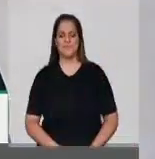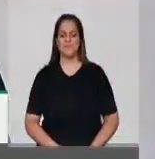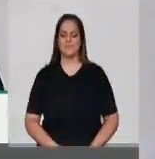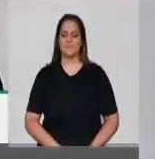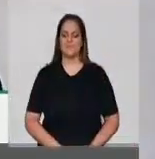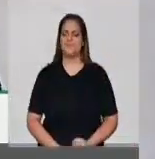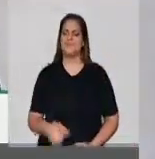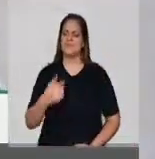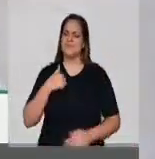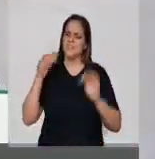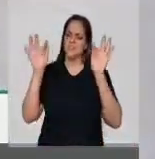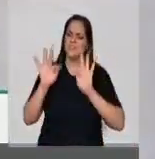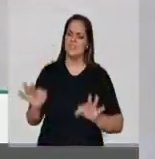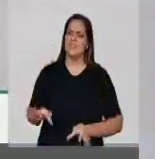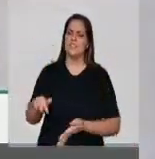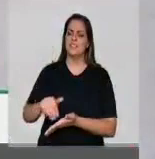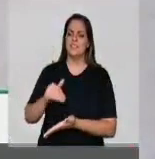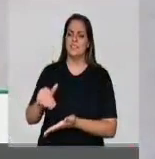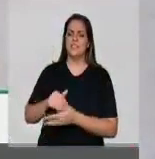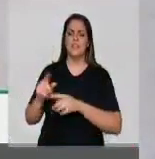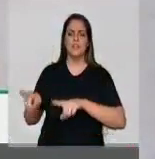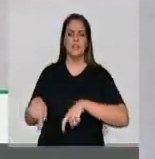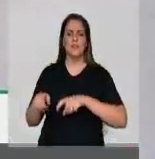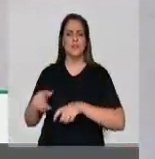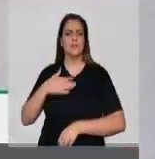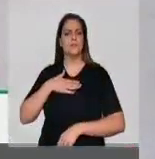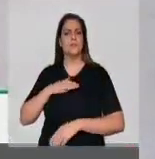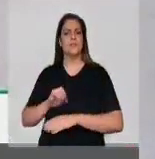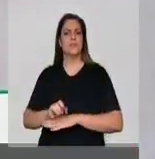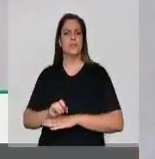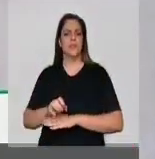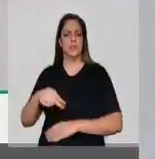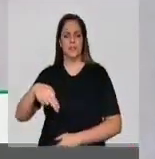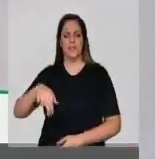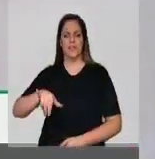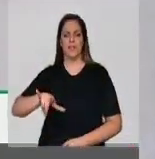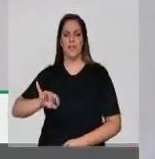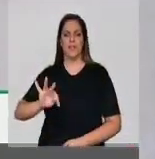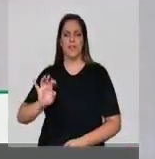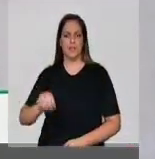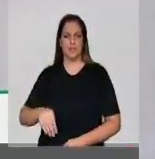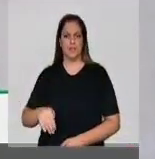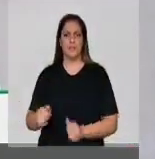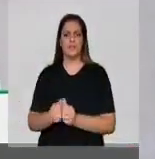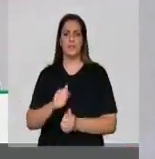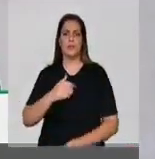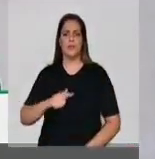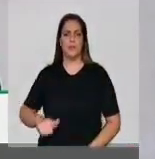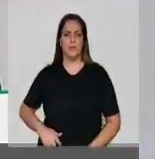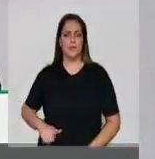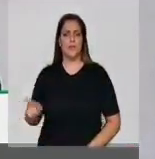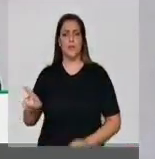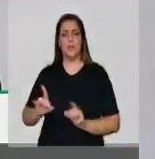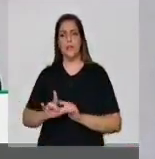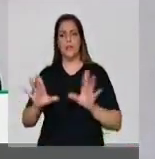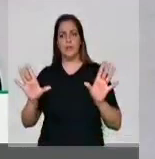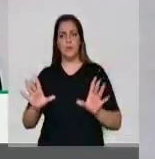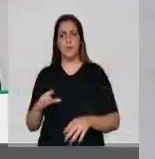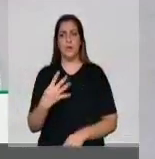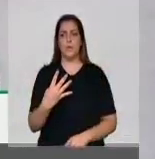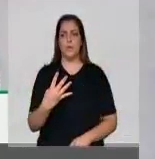Agricultura do meu estado, o Newton Motto, através do governador do estado, fazer a liberação de